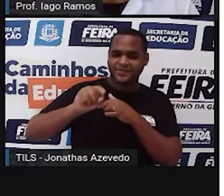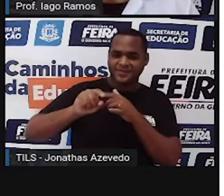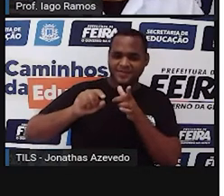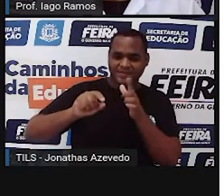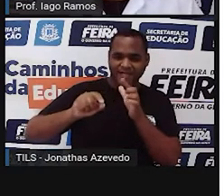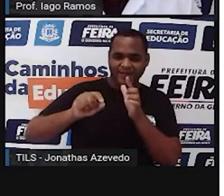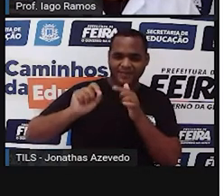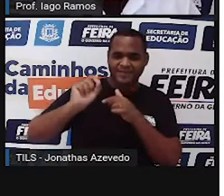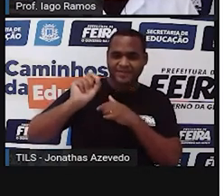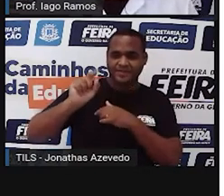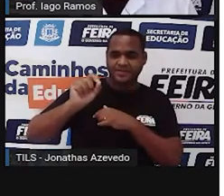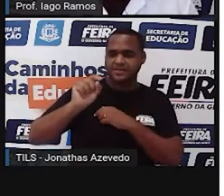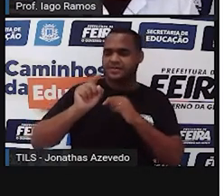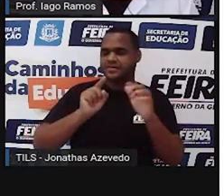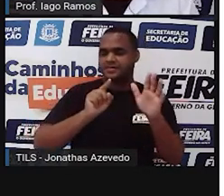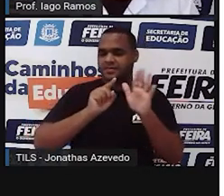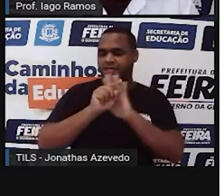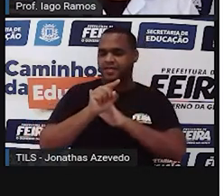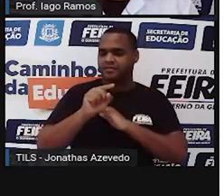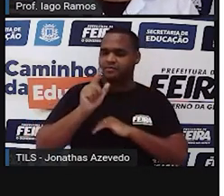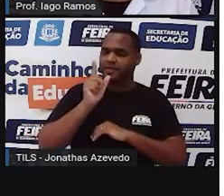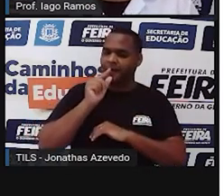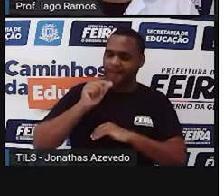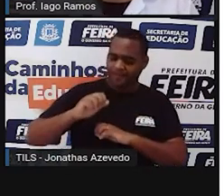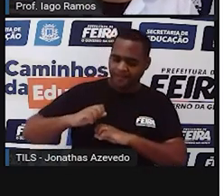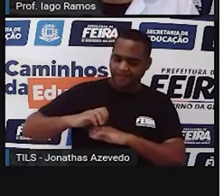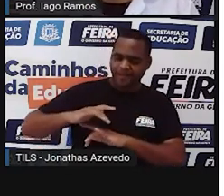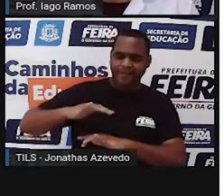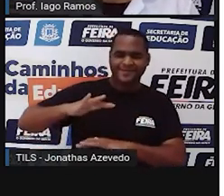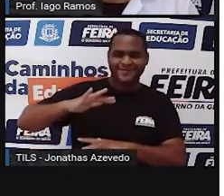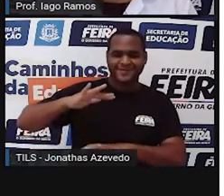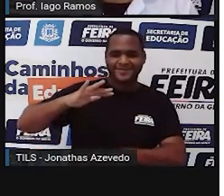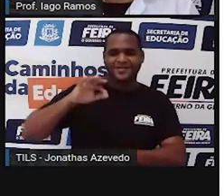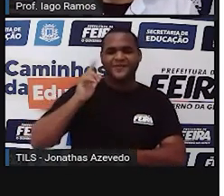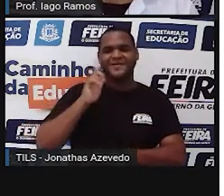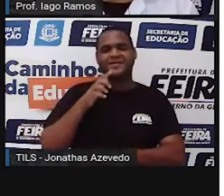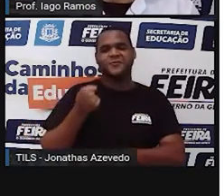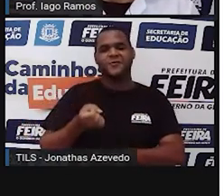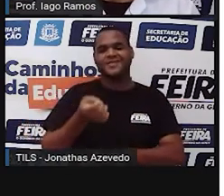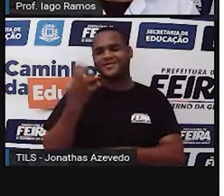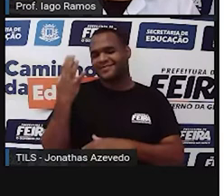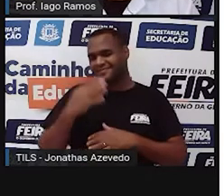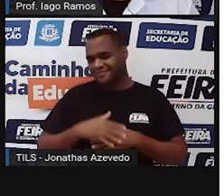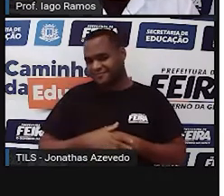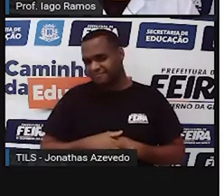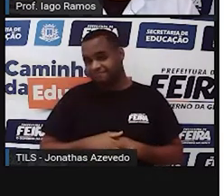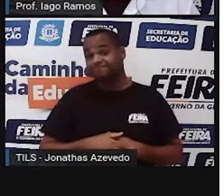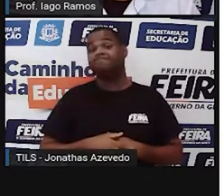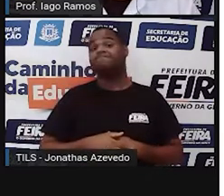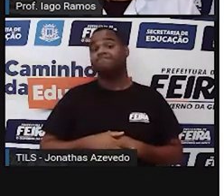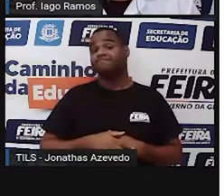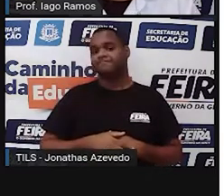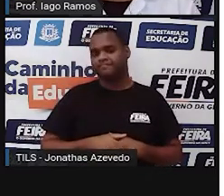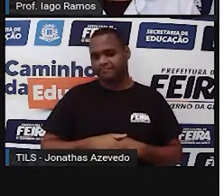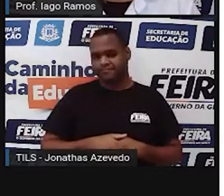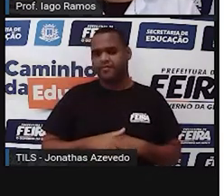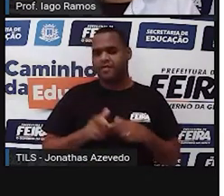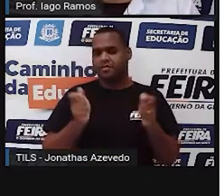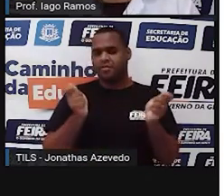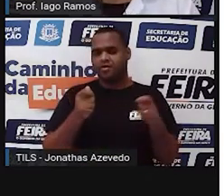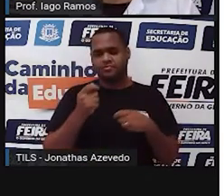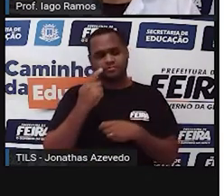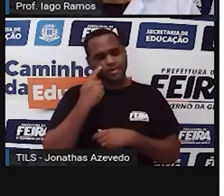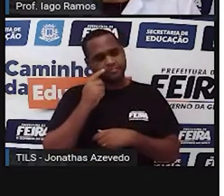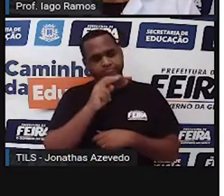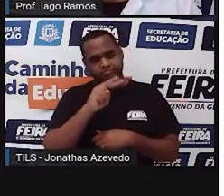E eu pergunto, quanto de água cabe nesse balde, né? E aí a gente pode olhar e tentar